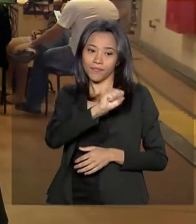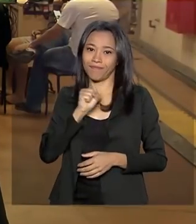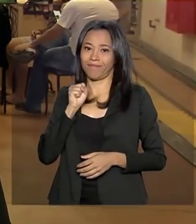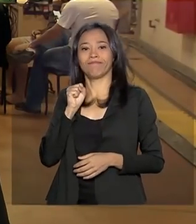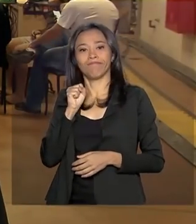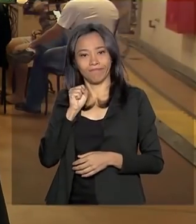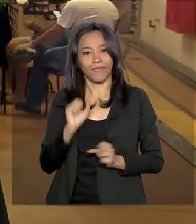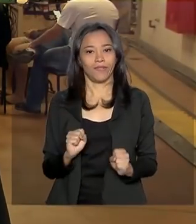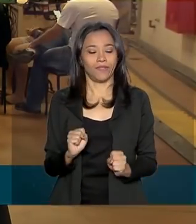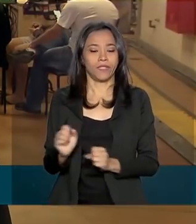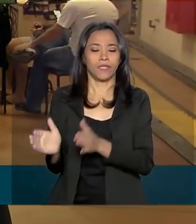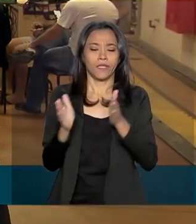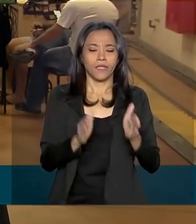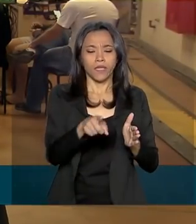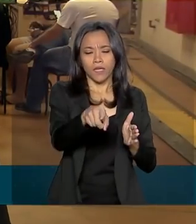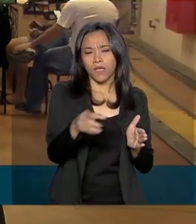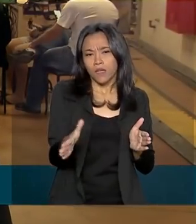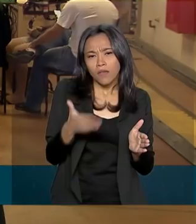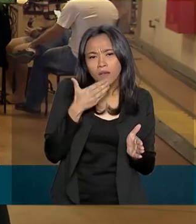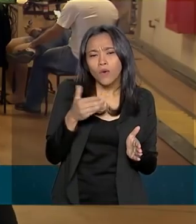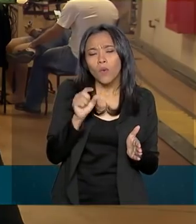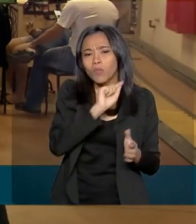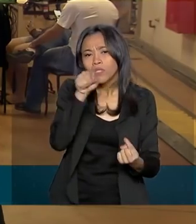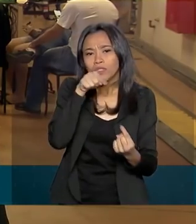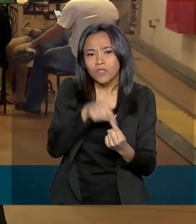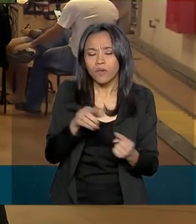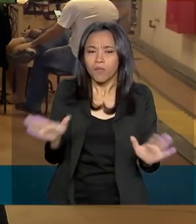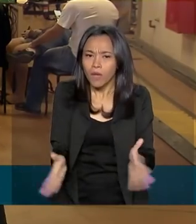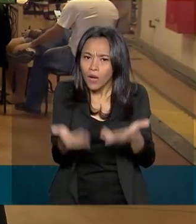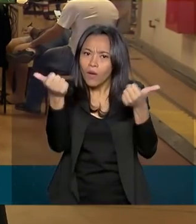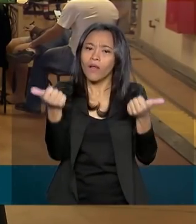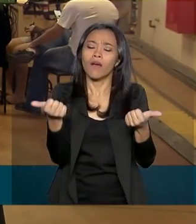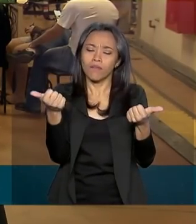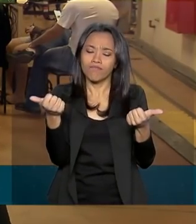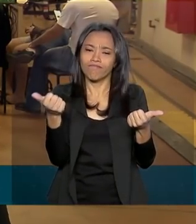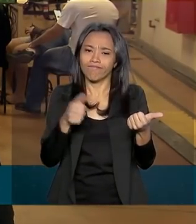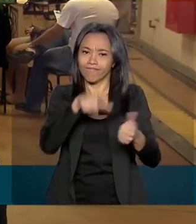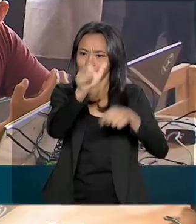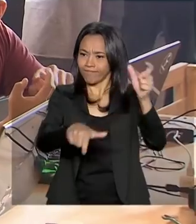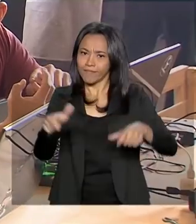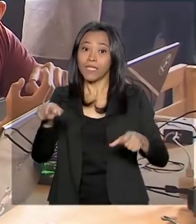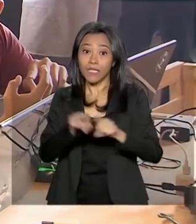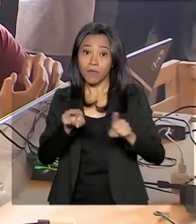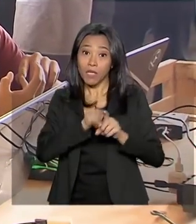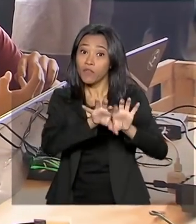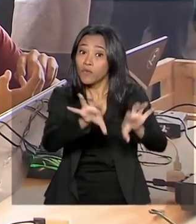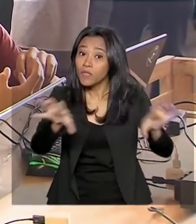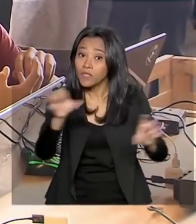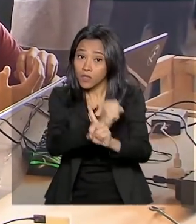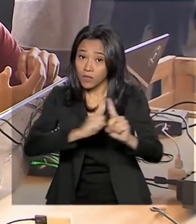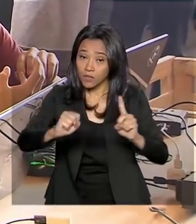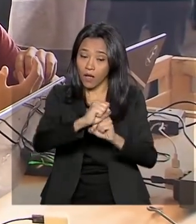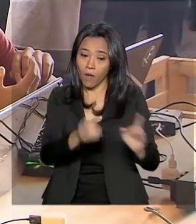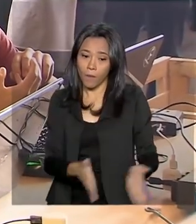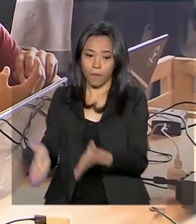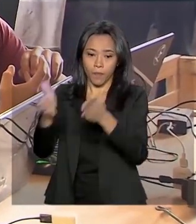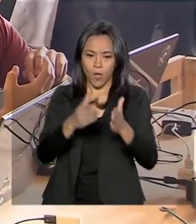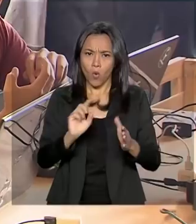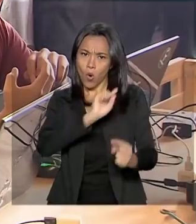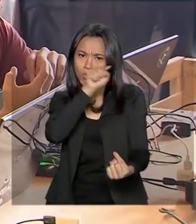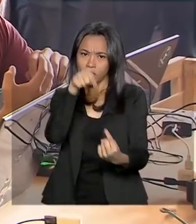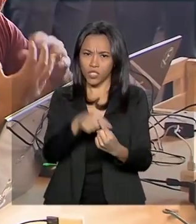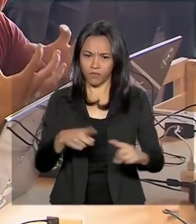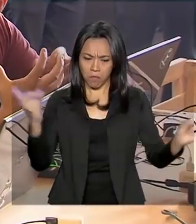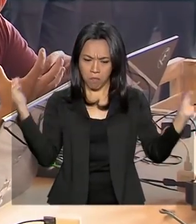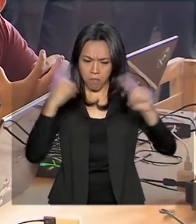que melhore a imunização no país, uma solução cidadã de impacto social. A ideia dessa maratona de programadores,